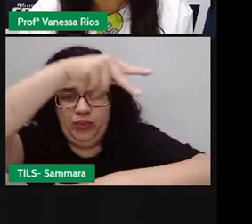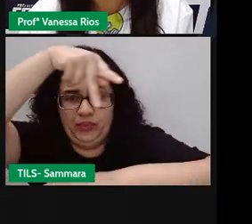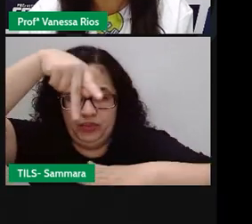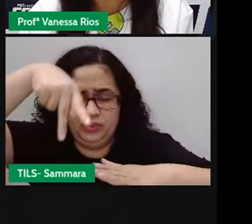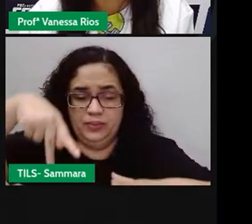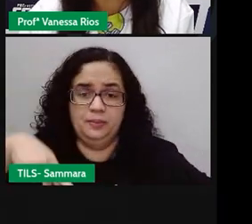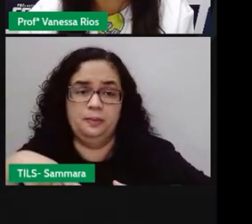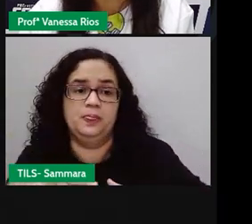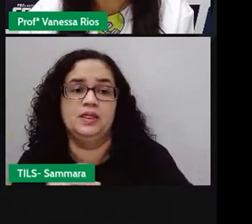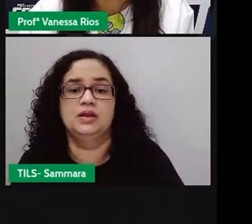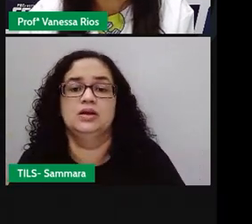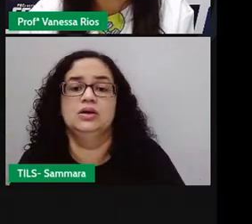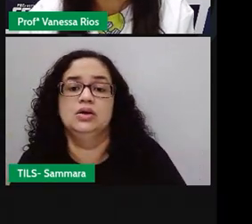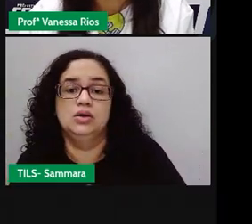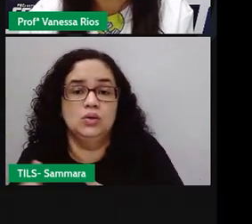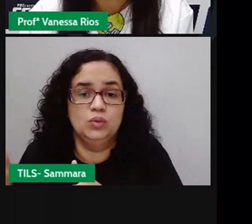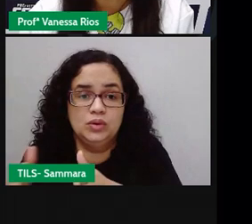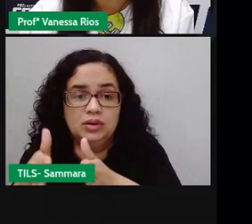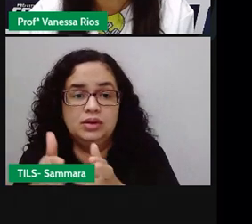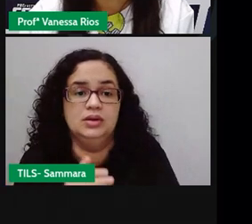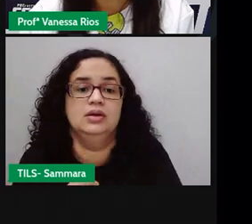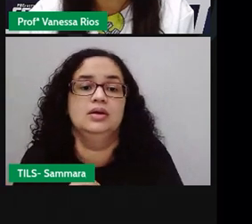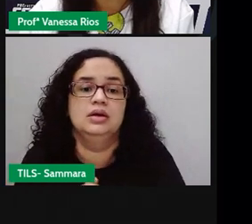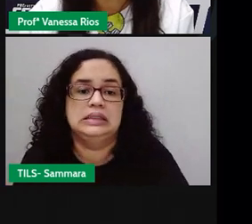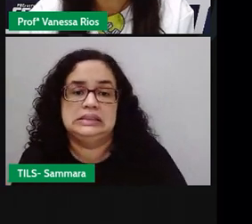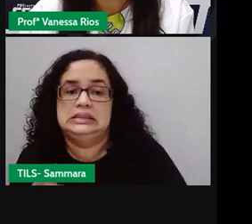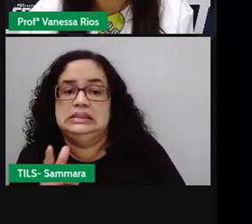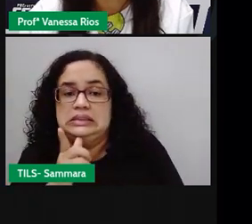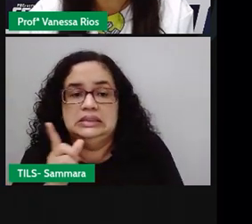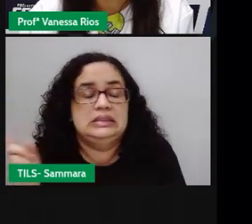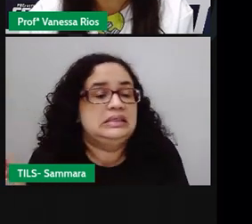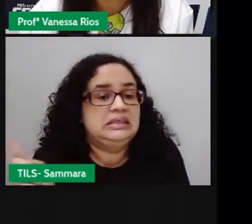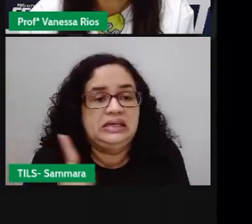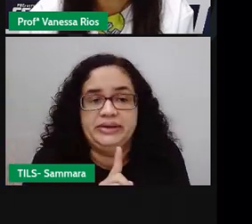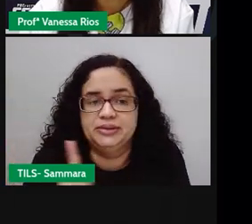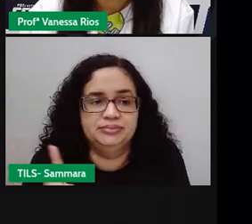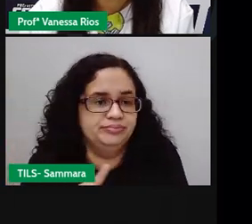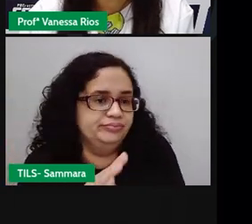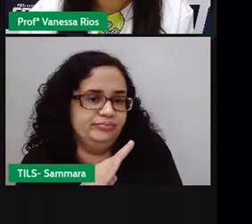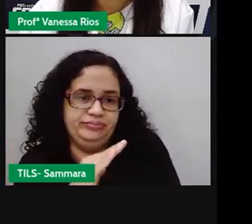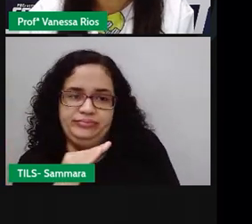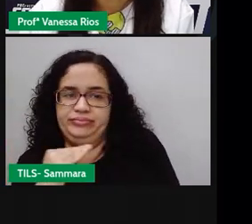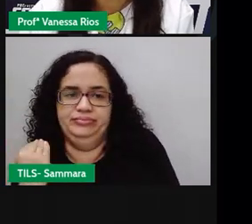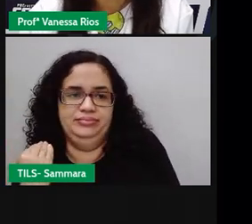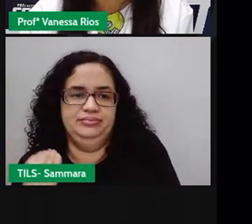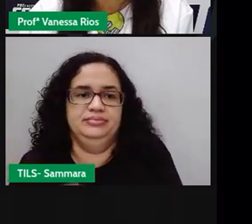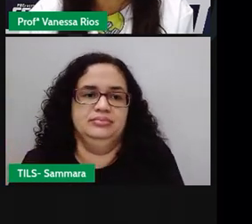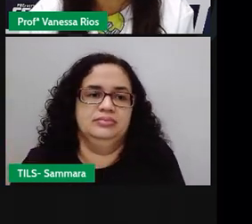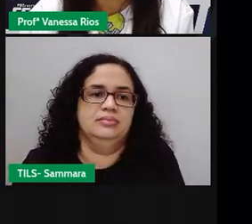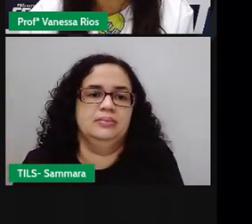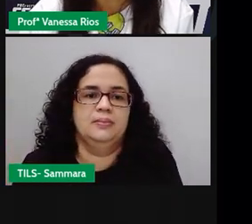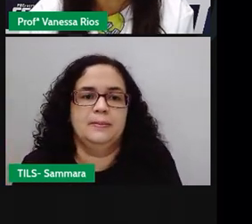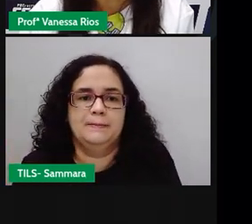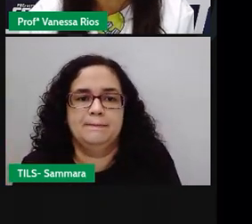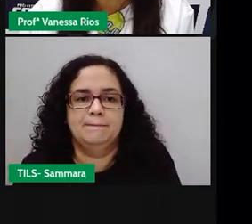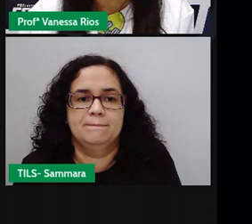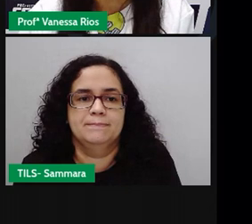em cima das pedras do leito de um rio. E mais impressionante ainda, foi que ele não morreu.